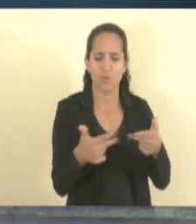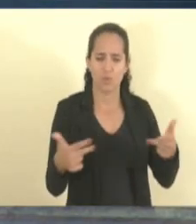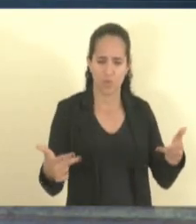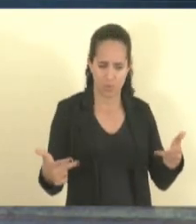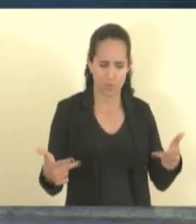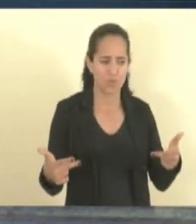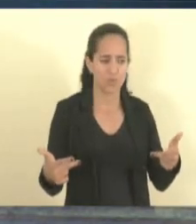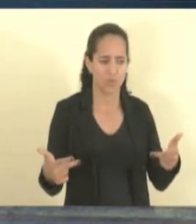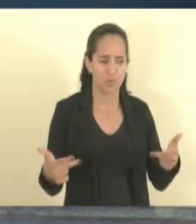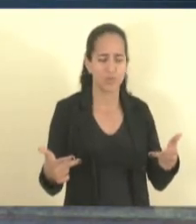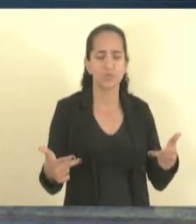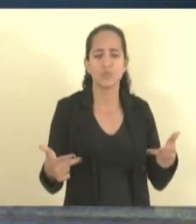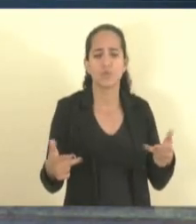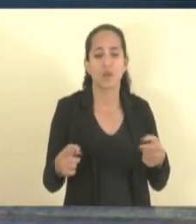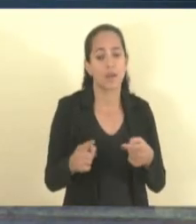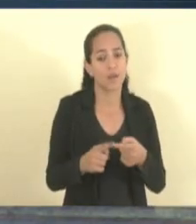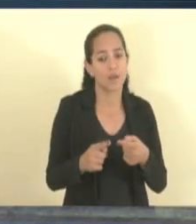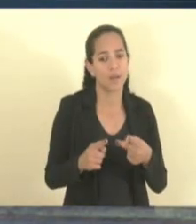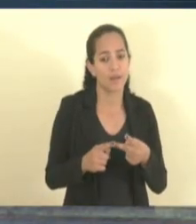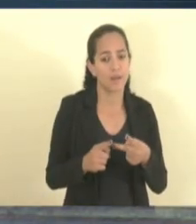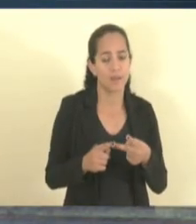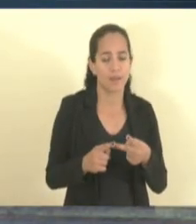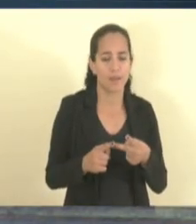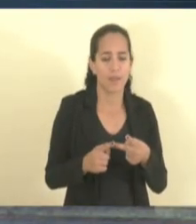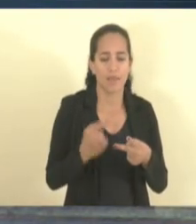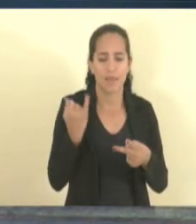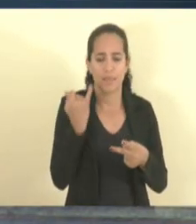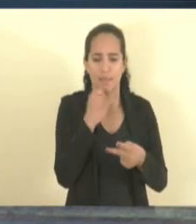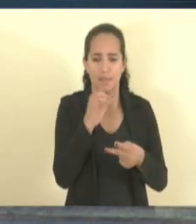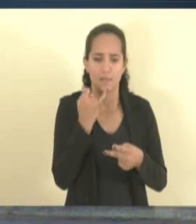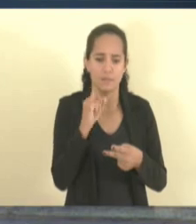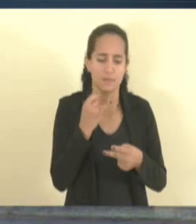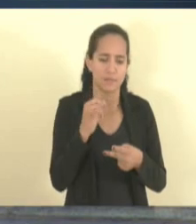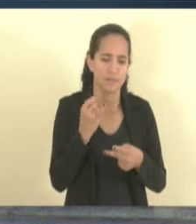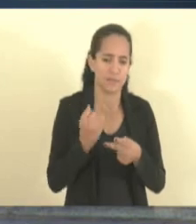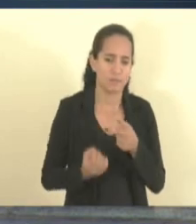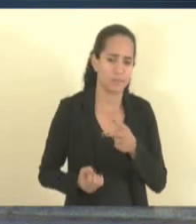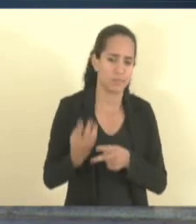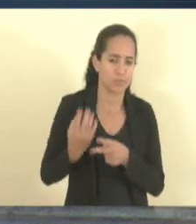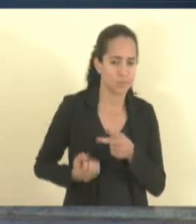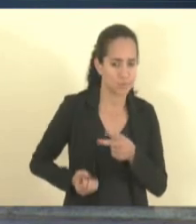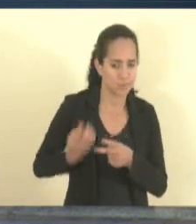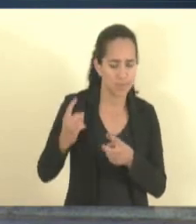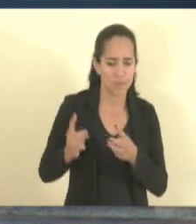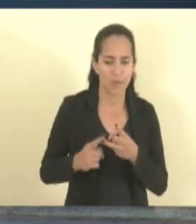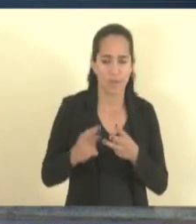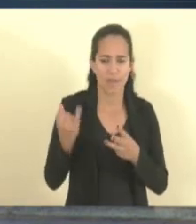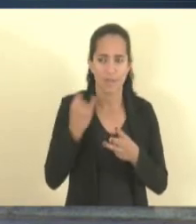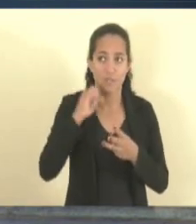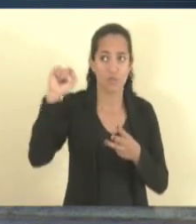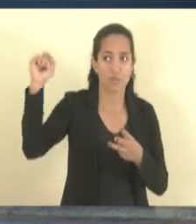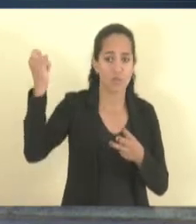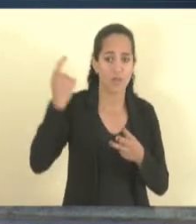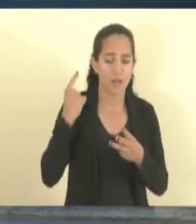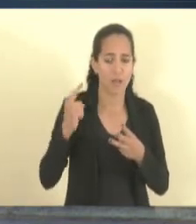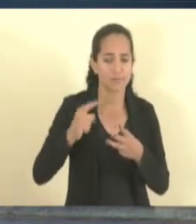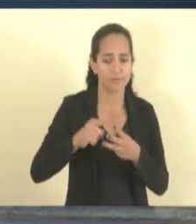gente, abrange porto, geração de energia, energia solar, GDs,